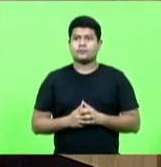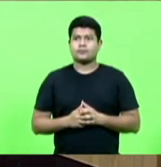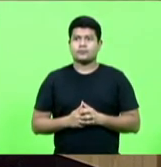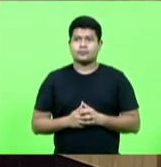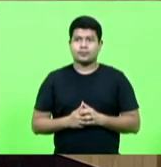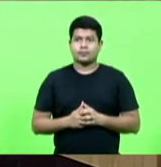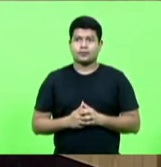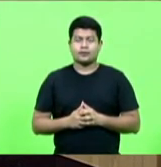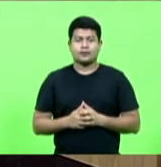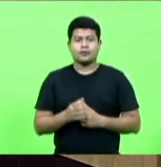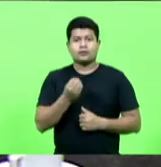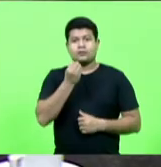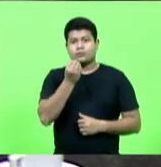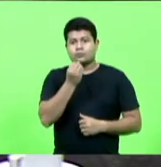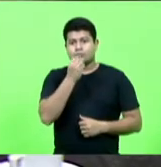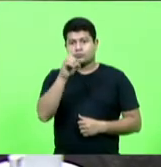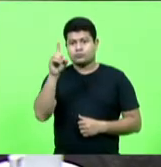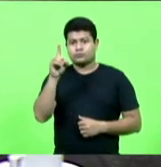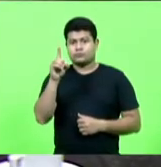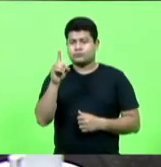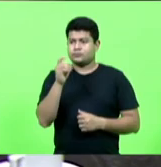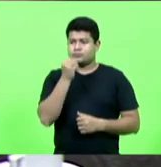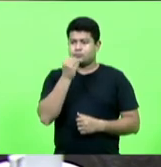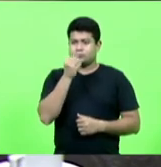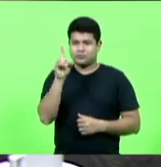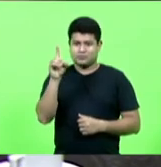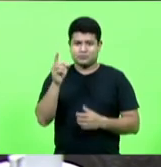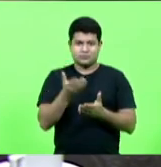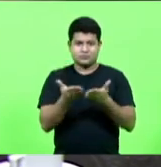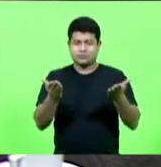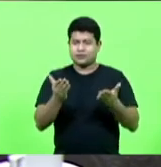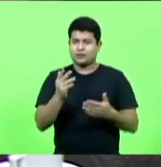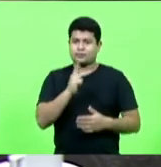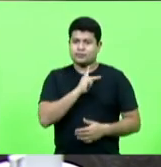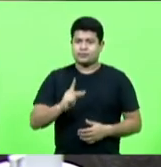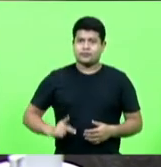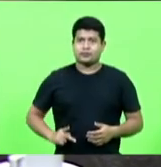Muito bom dia, presidente, secretários, deputado, deputados.